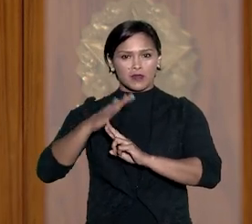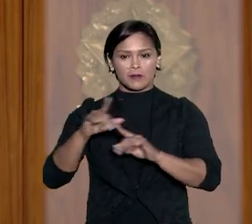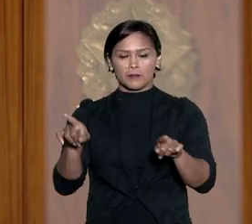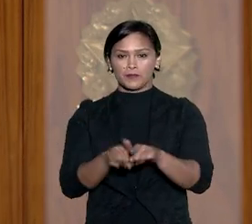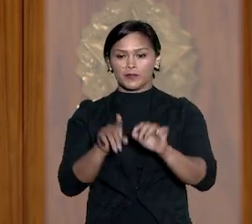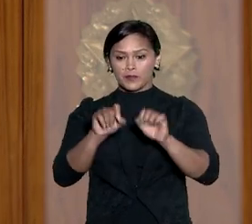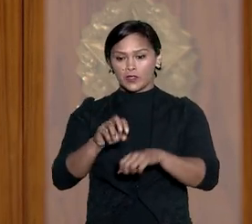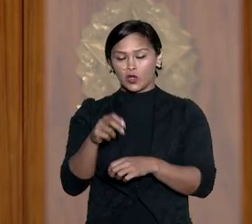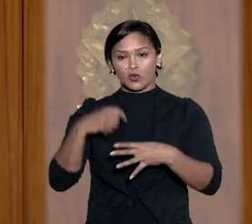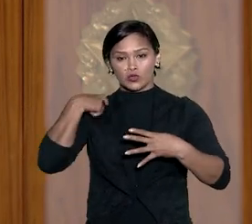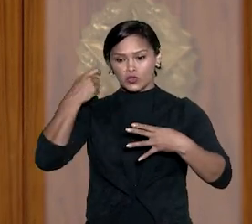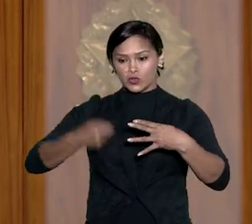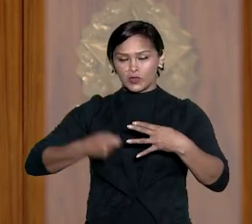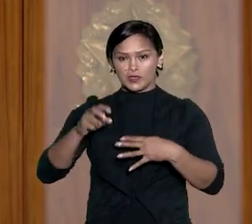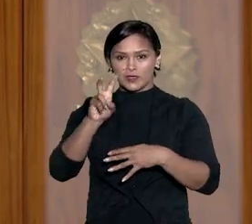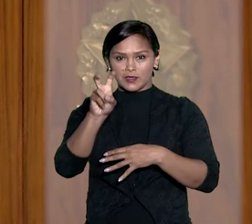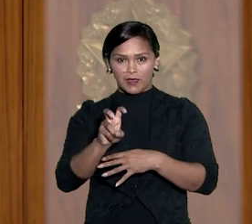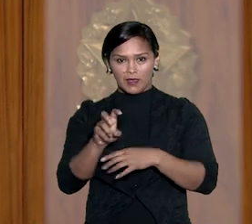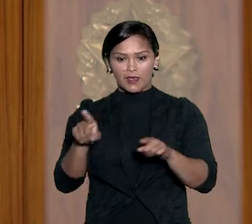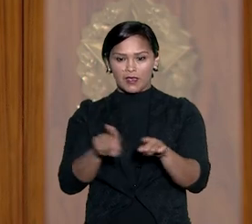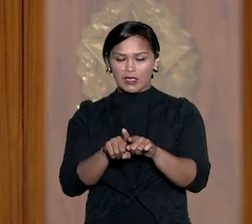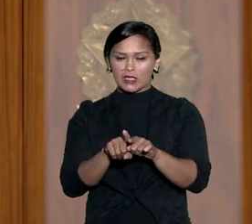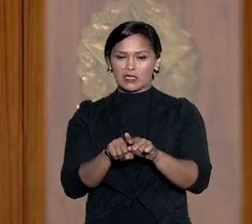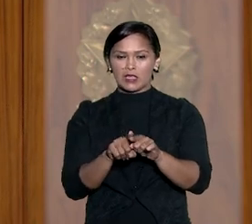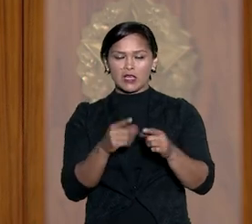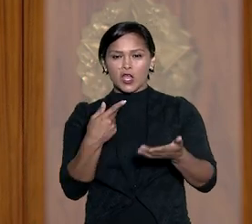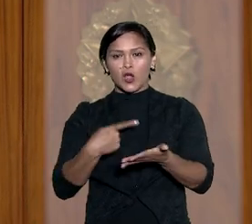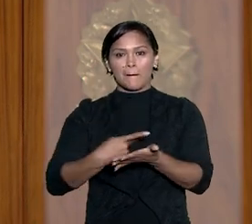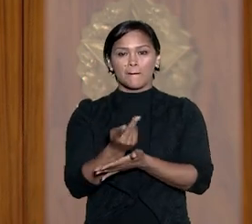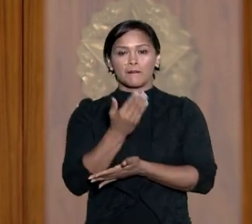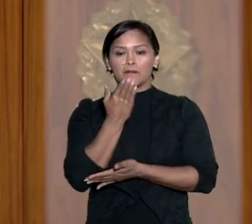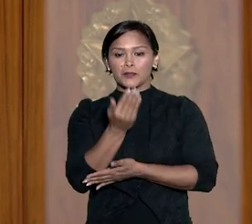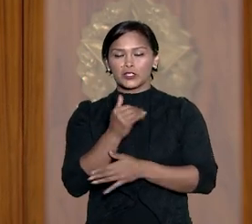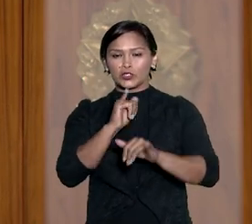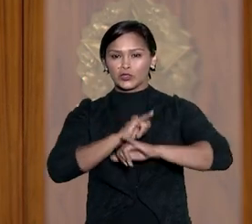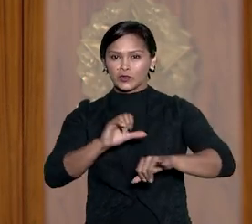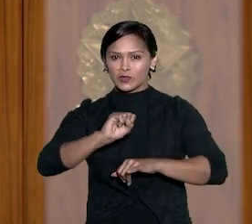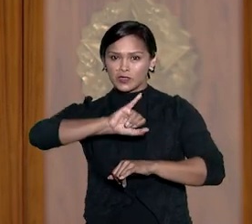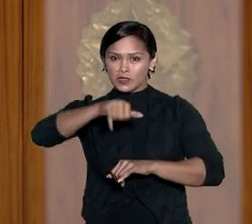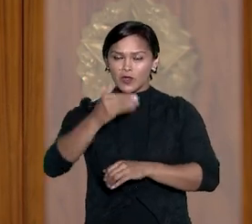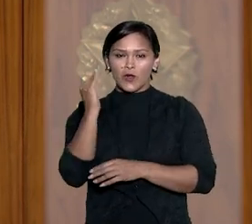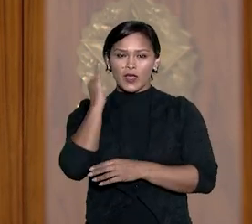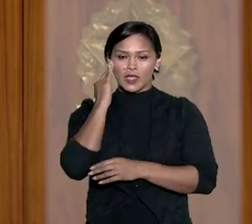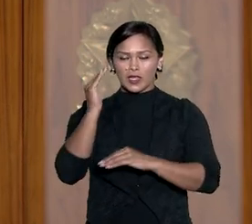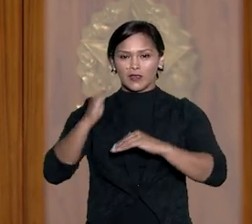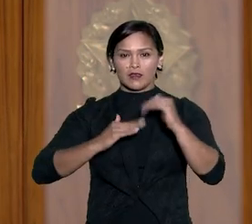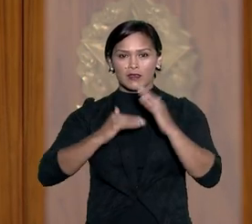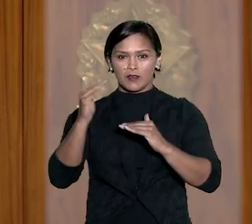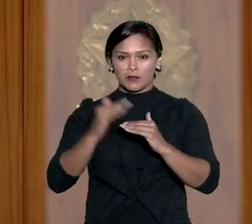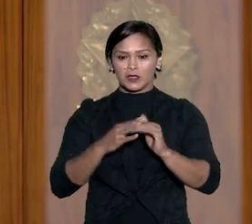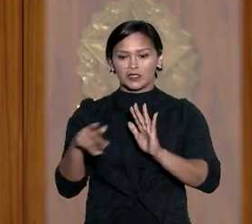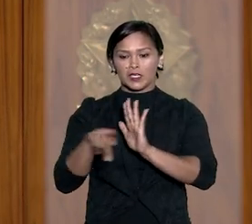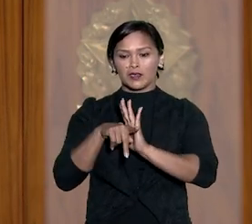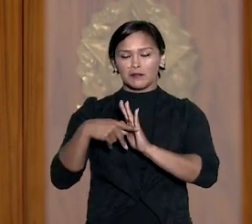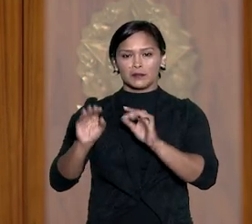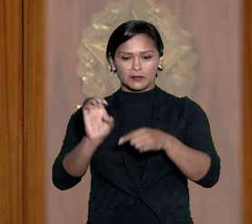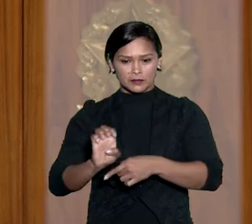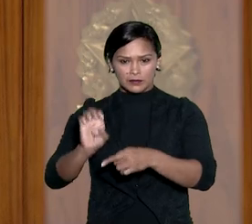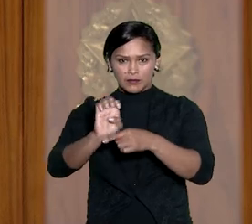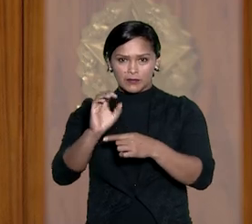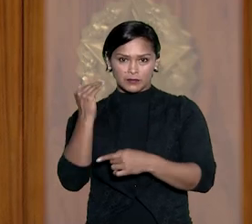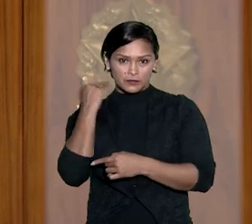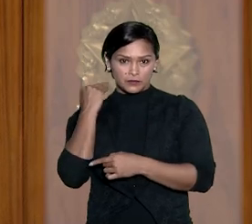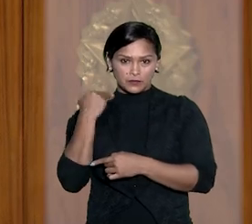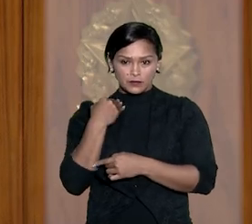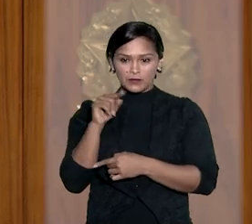O juízo da 5ª Vara Criminal de Curitiba suscitou o conflito no STJ por entender que a competência é do local